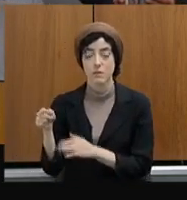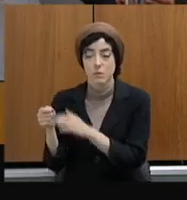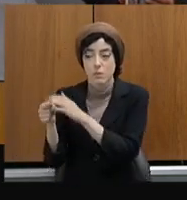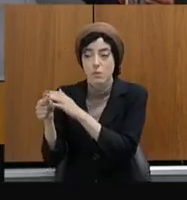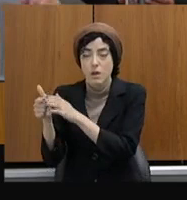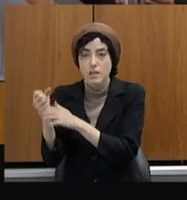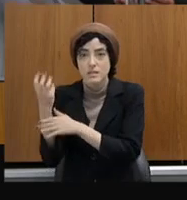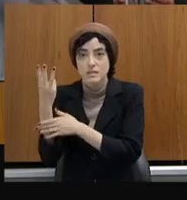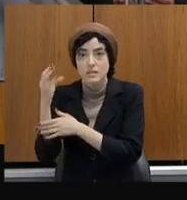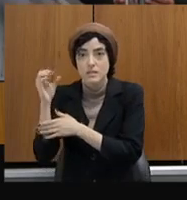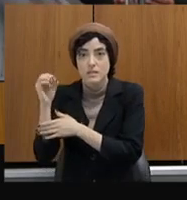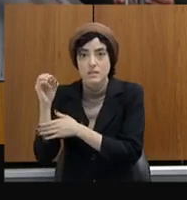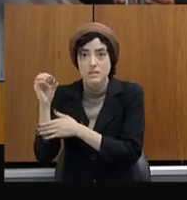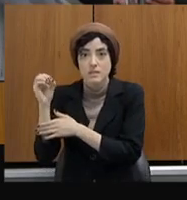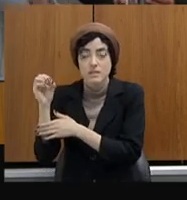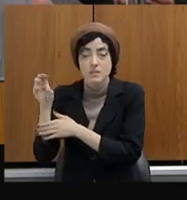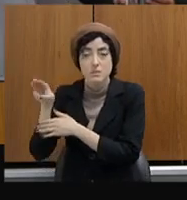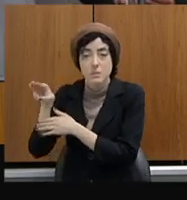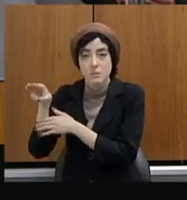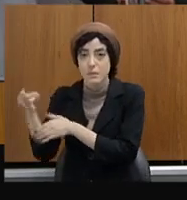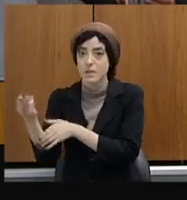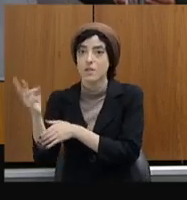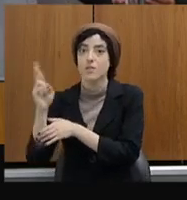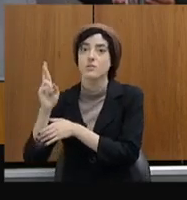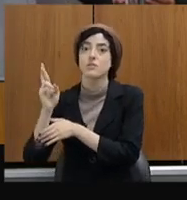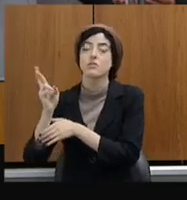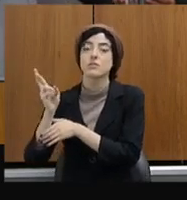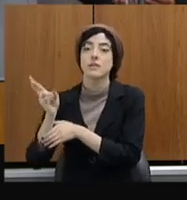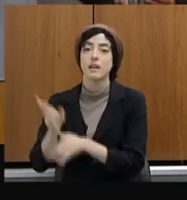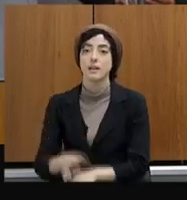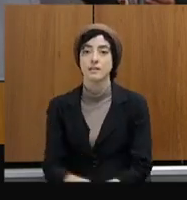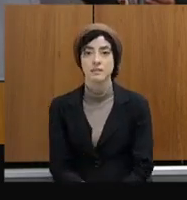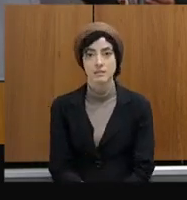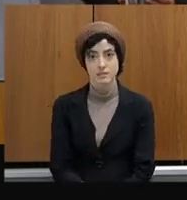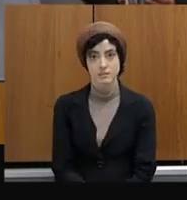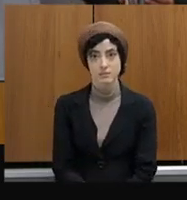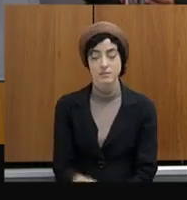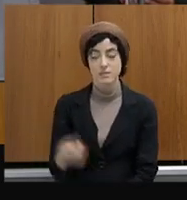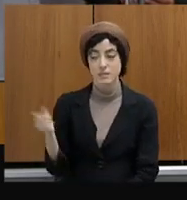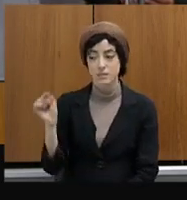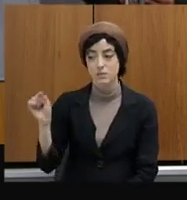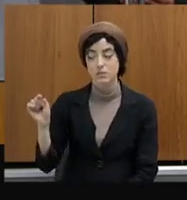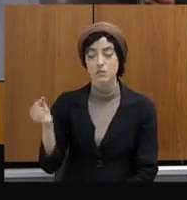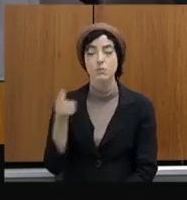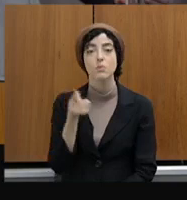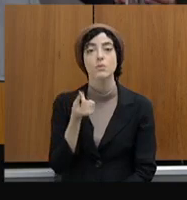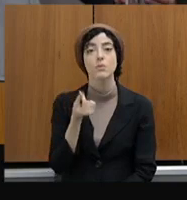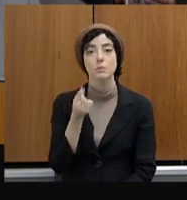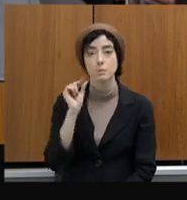reais. Esse é do recurso ordinário do Estado. Pode seguir.